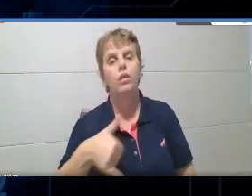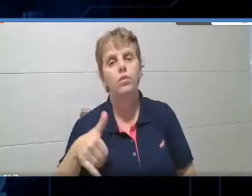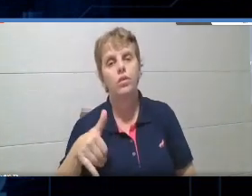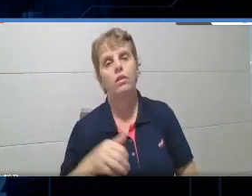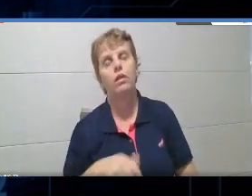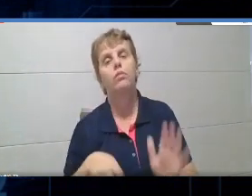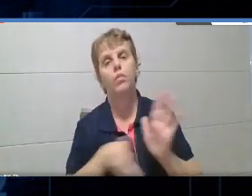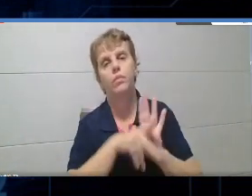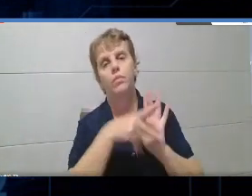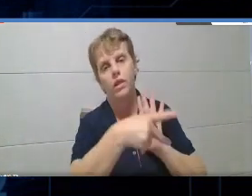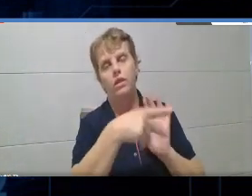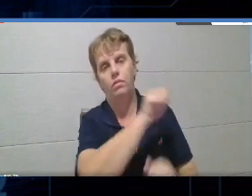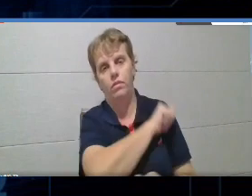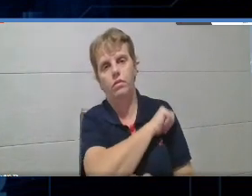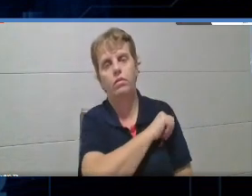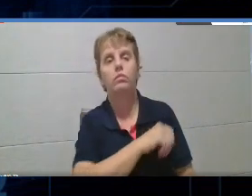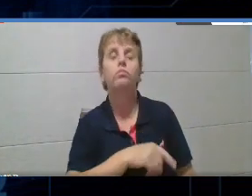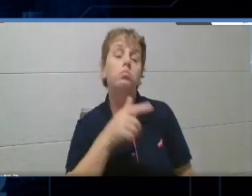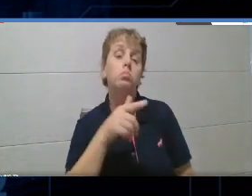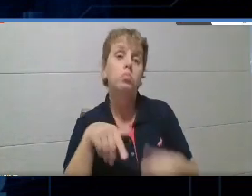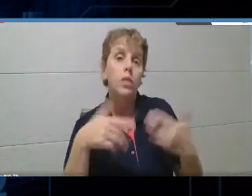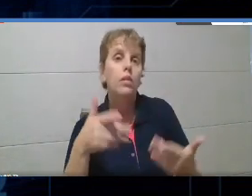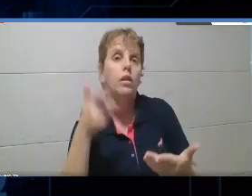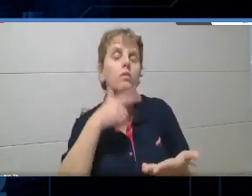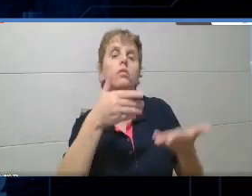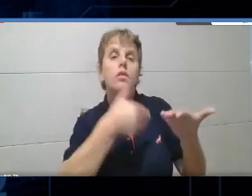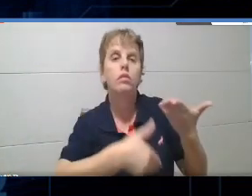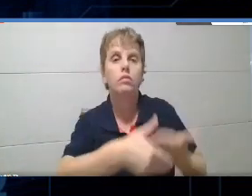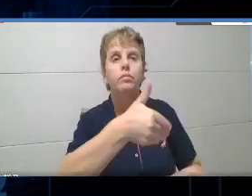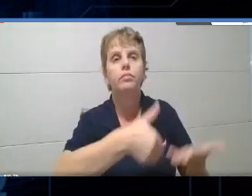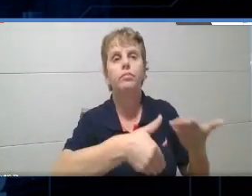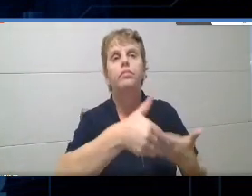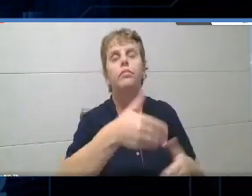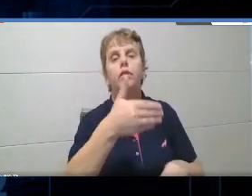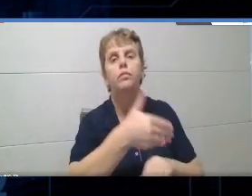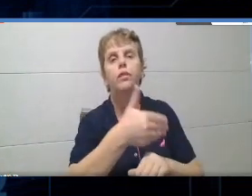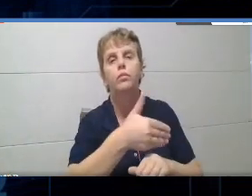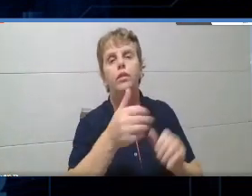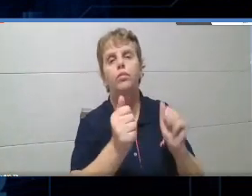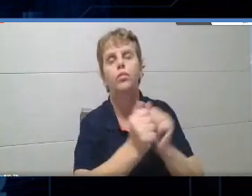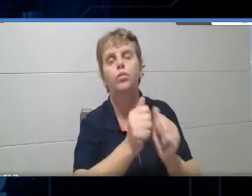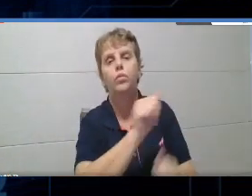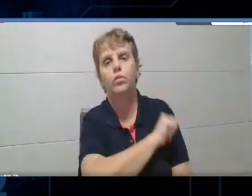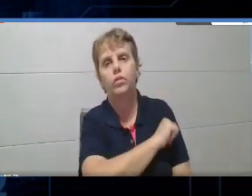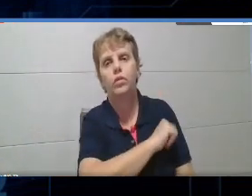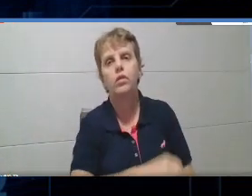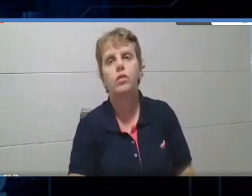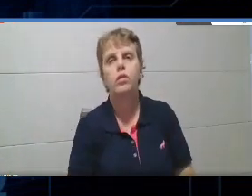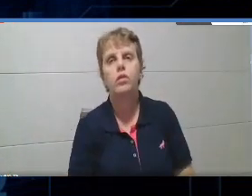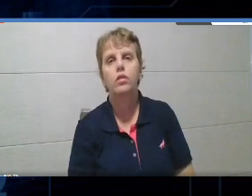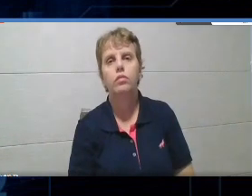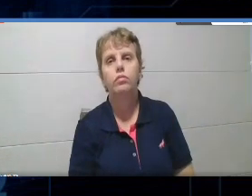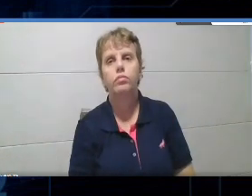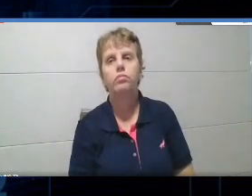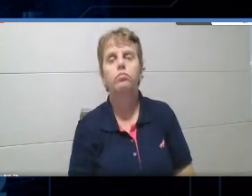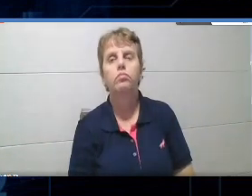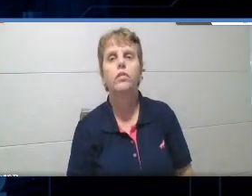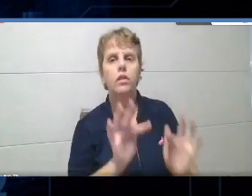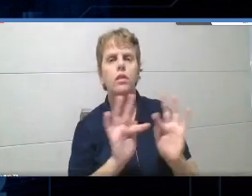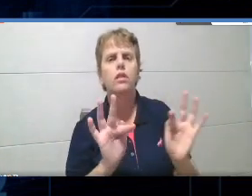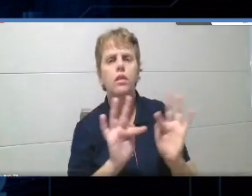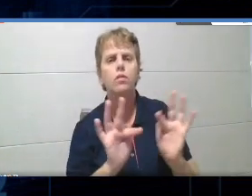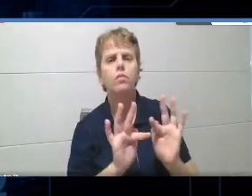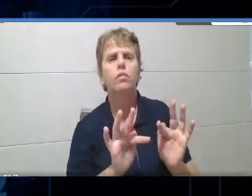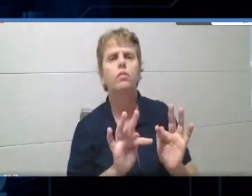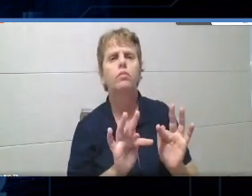você pode simplesmente compartilhar o link de acesso com eles, tá bom? Então, para você compartilhar o link de acesso com eles, é bem simples. Você